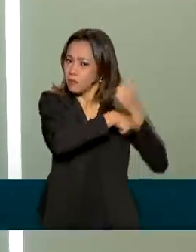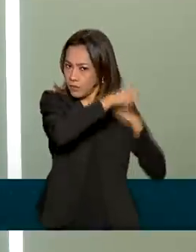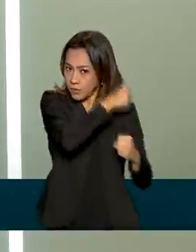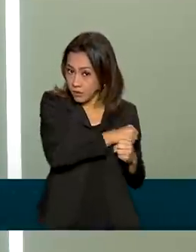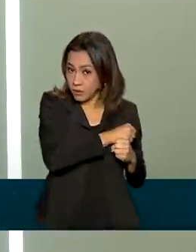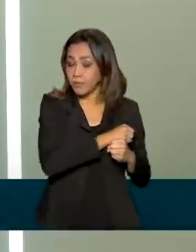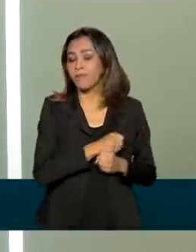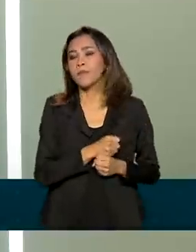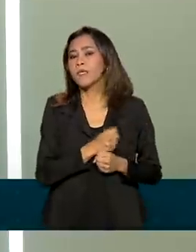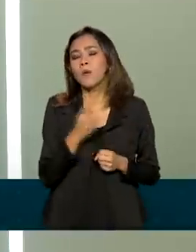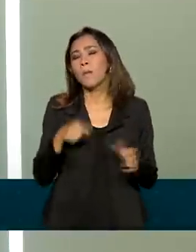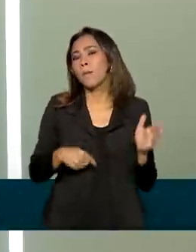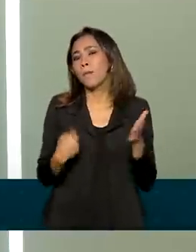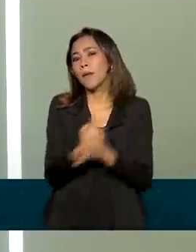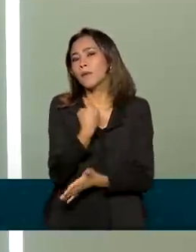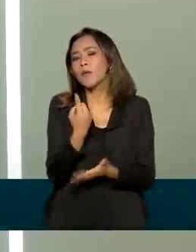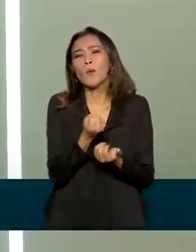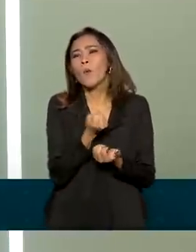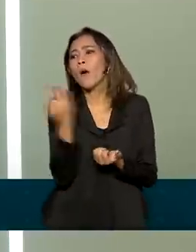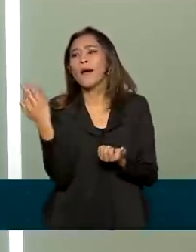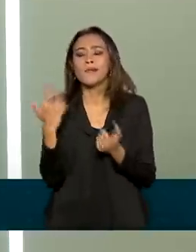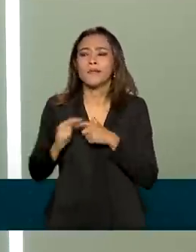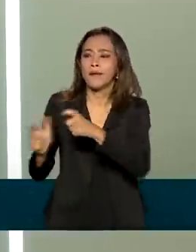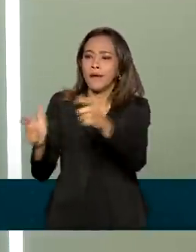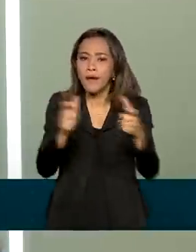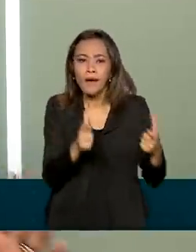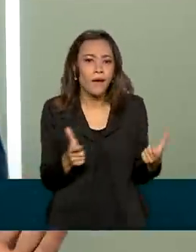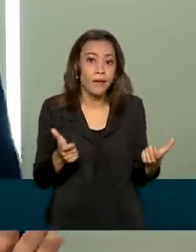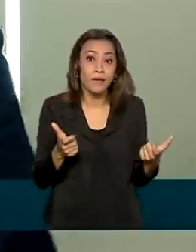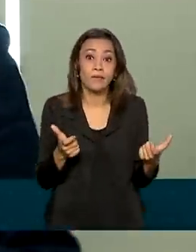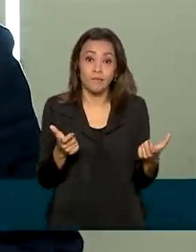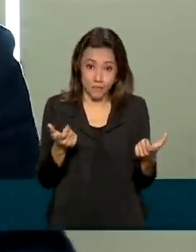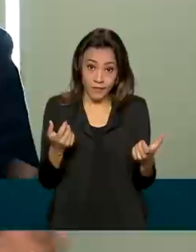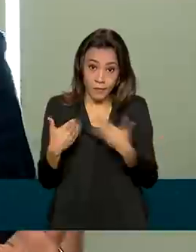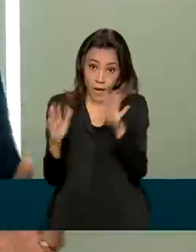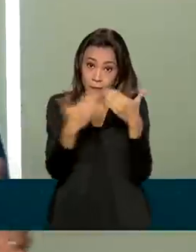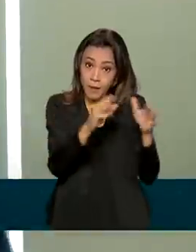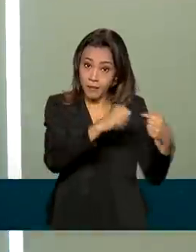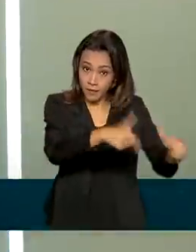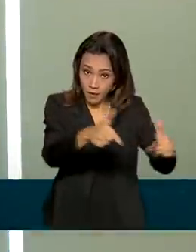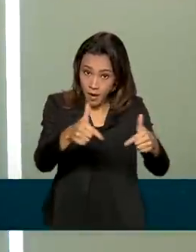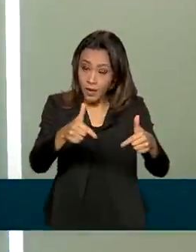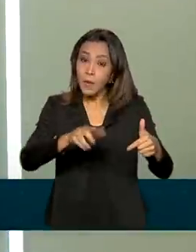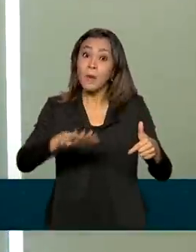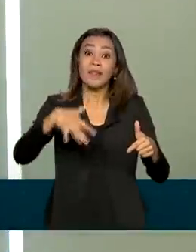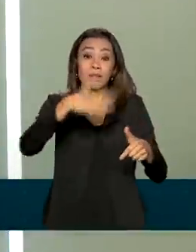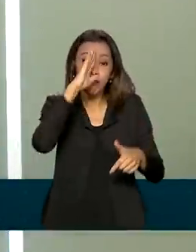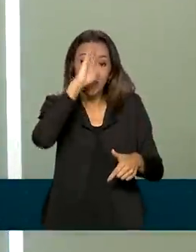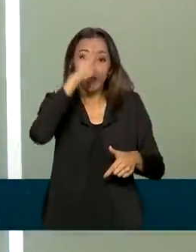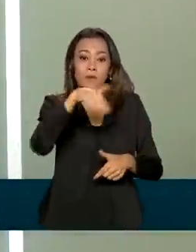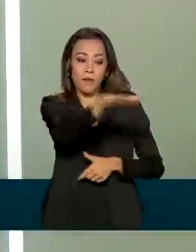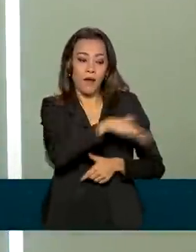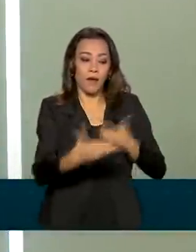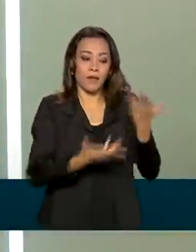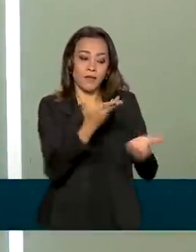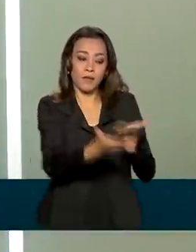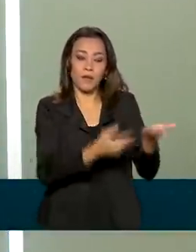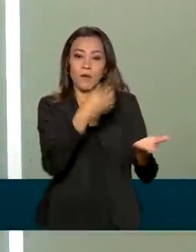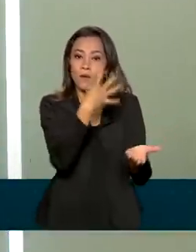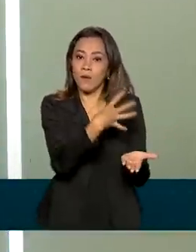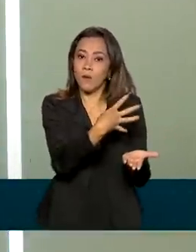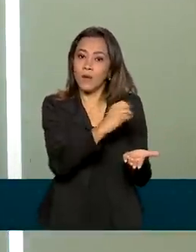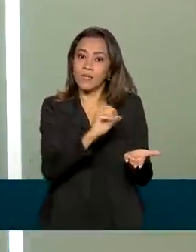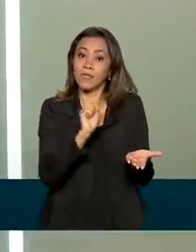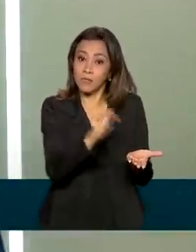perguntar, mas quais setores que geraram todos esses empregos? Em primeiro lugar, disparado o setor de serviços, com 400 mil novas